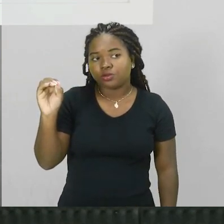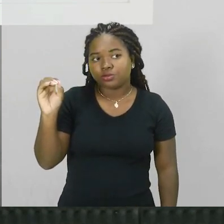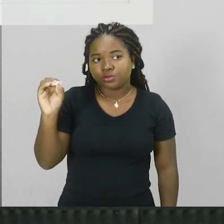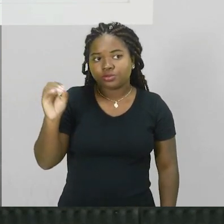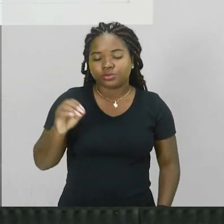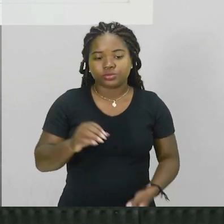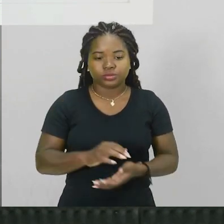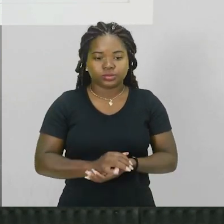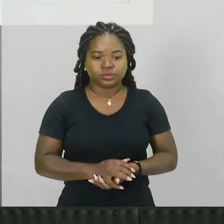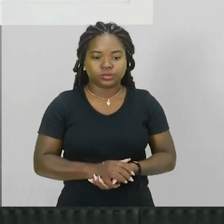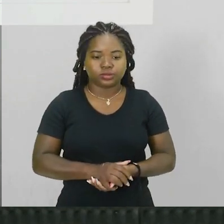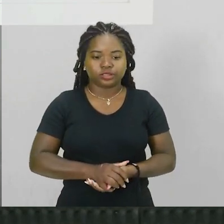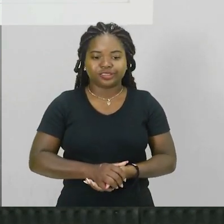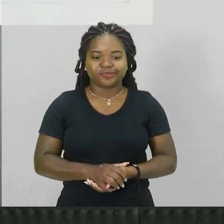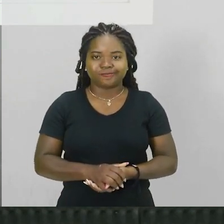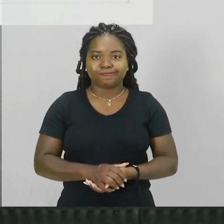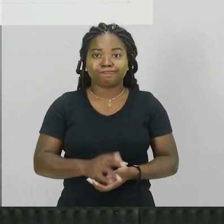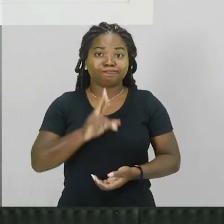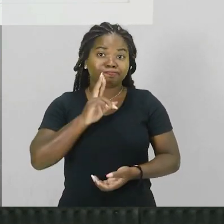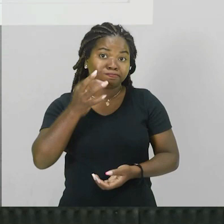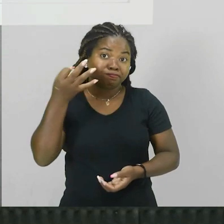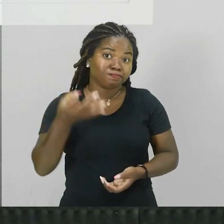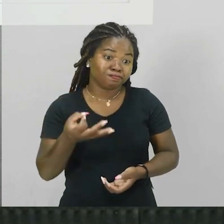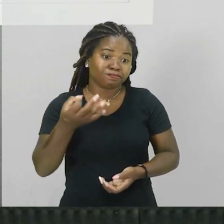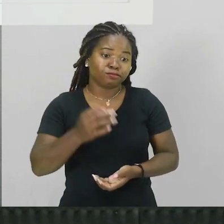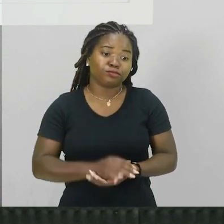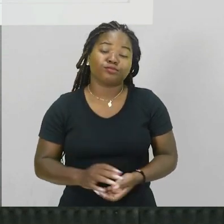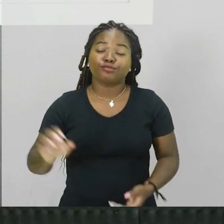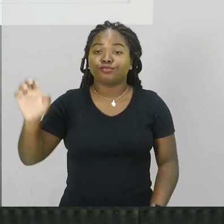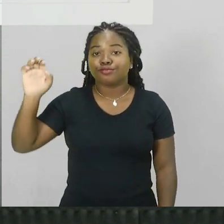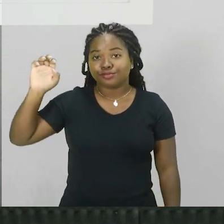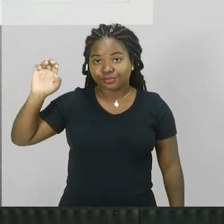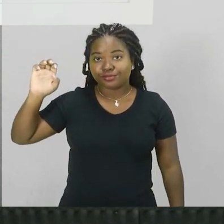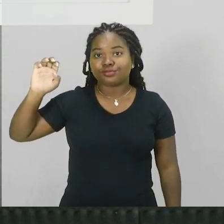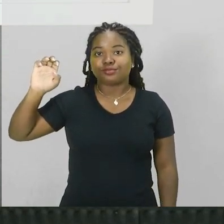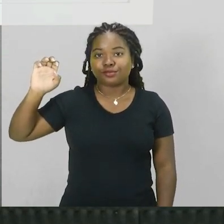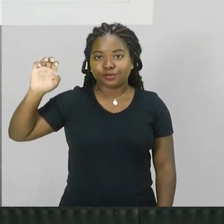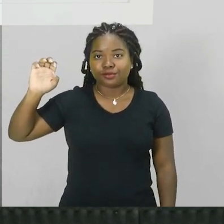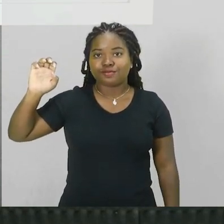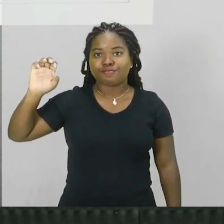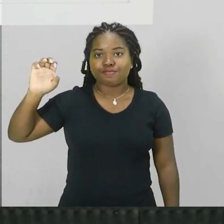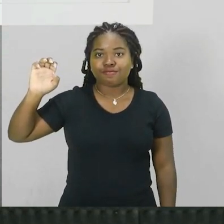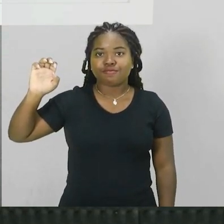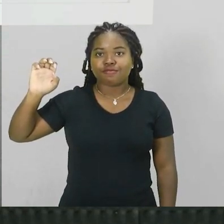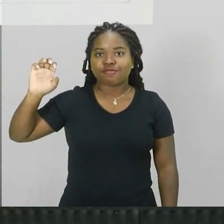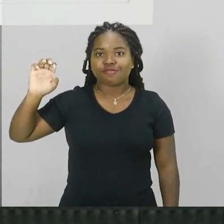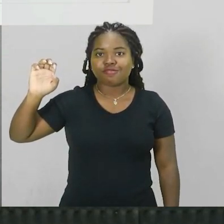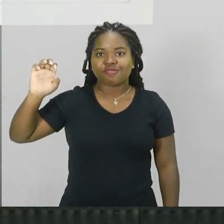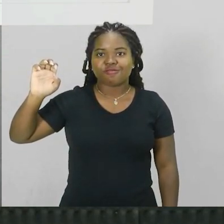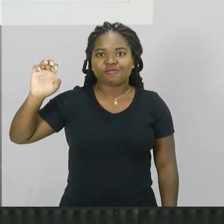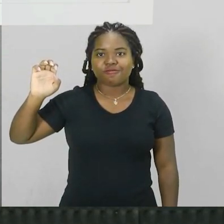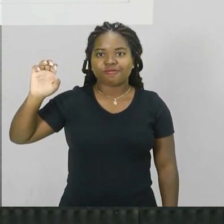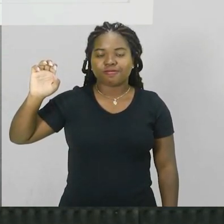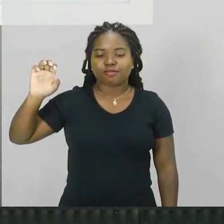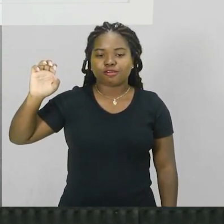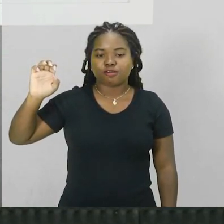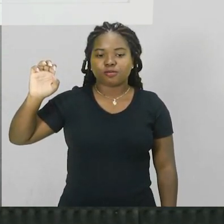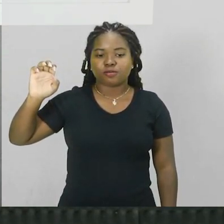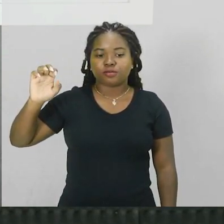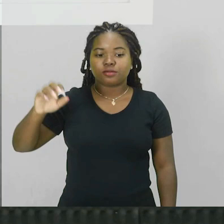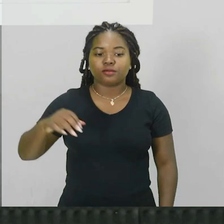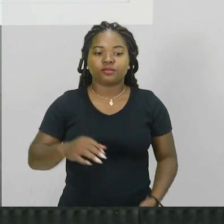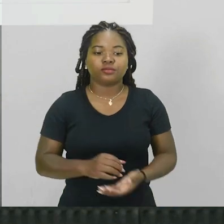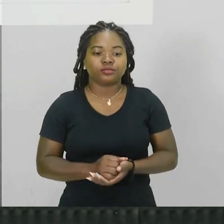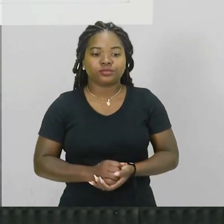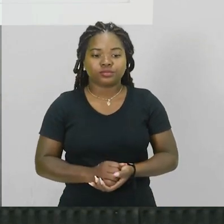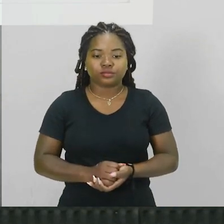da refração luminosa então resposta só pode ser a letra E ok? só pode ser a letra E por